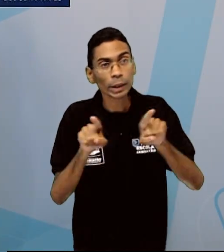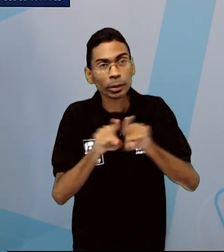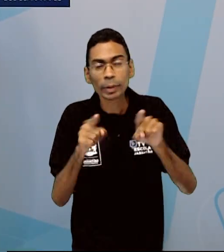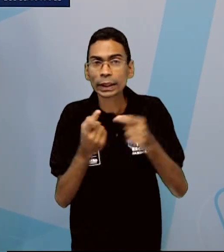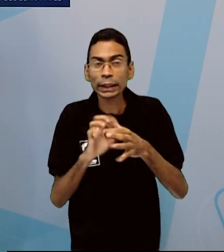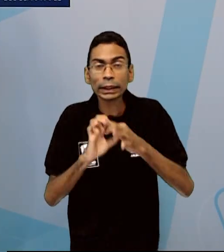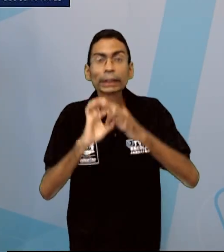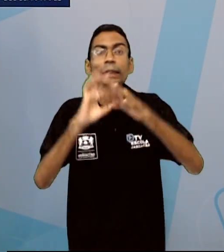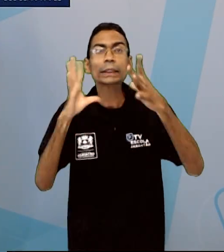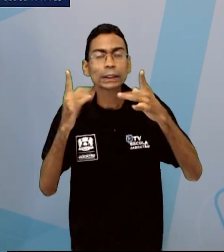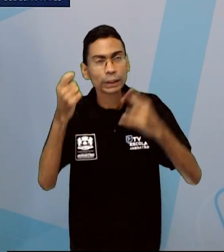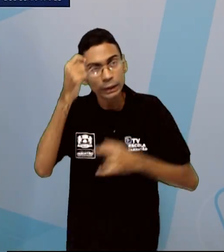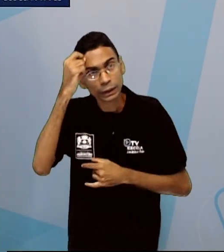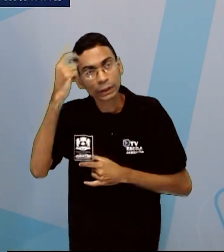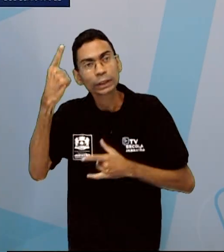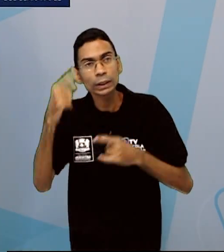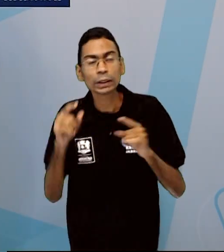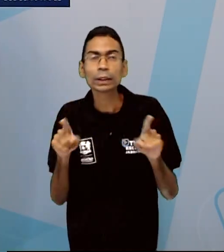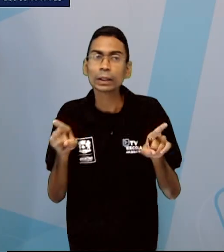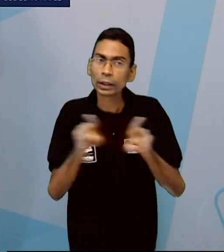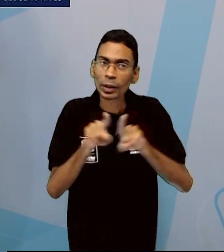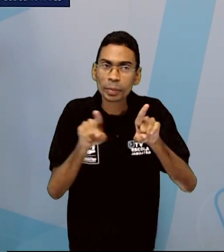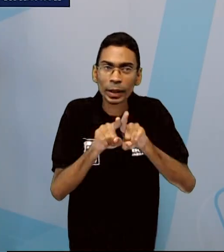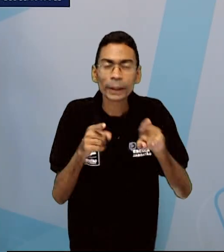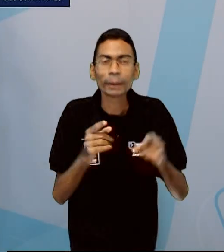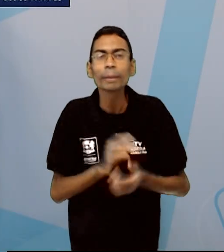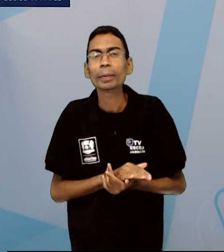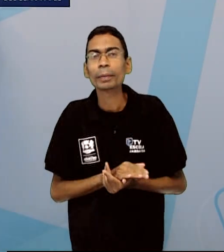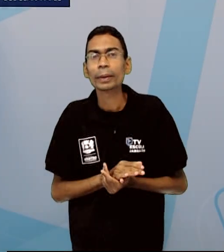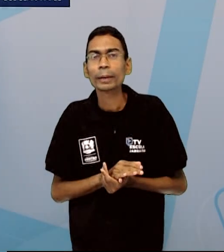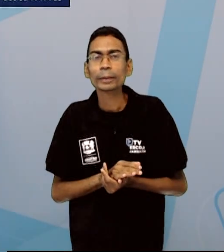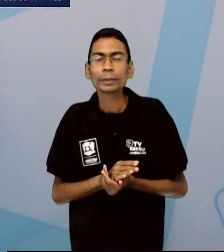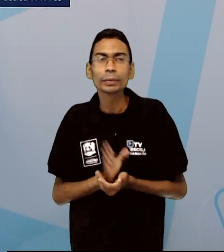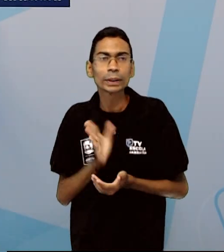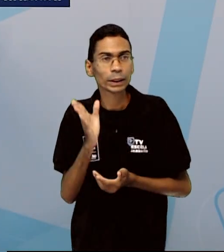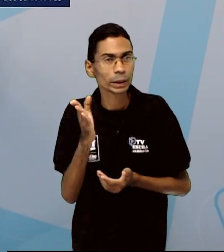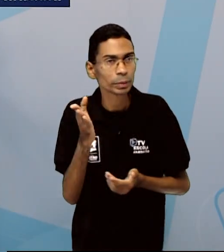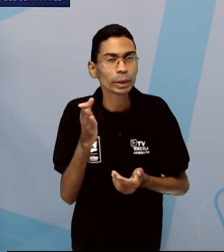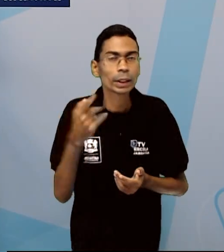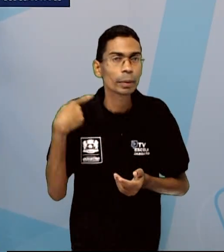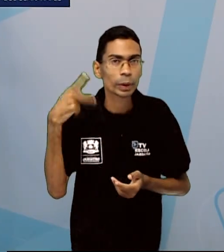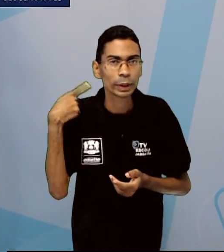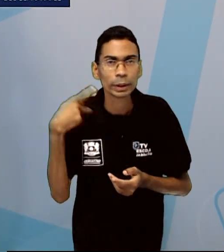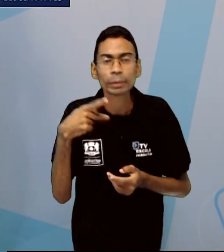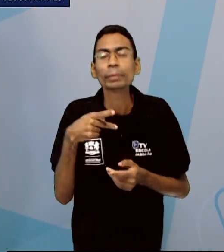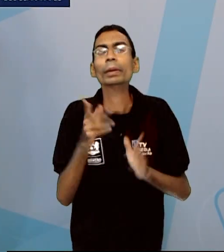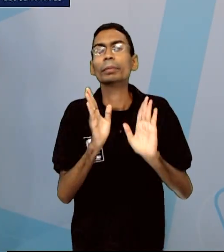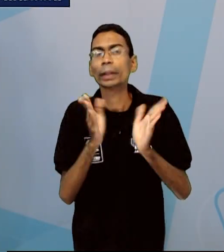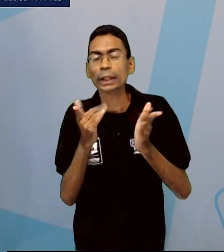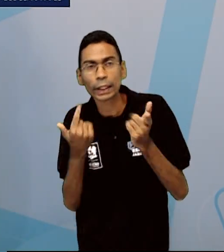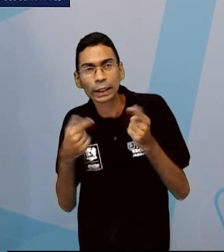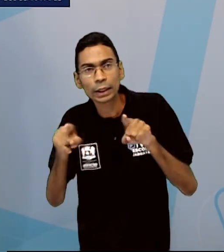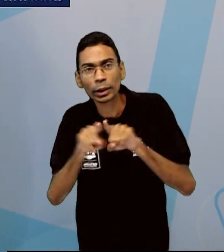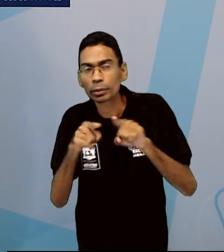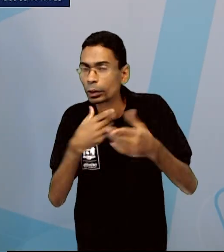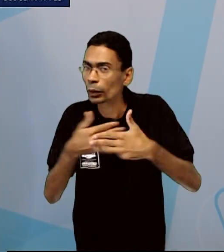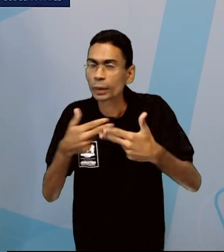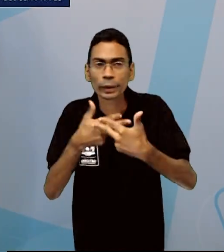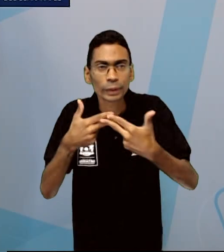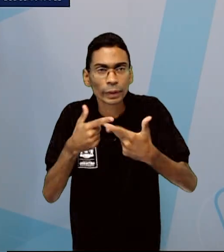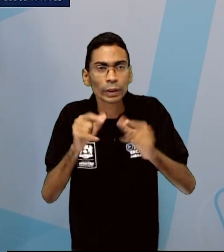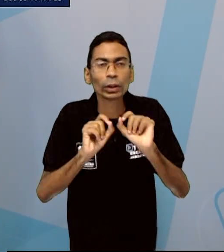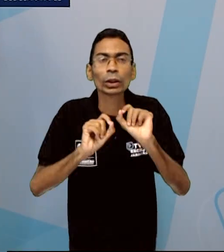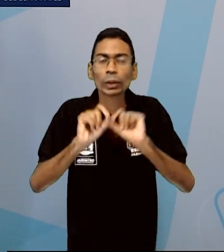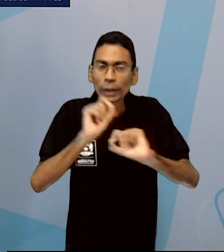ideias. Participar da política partidária, sindical, comunitária, etc. Além de